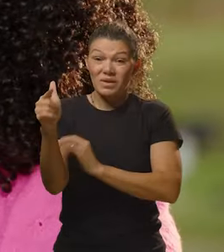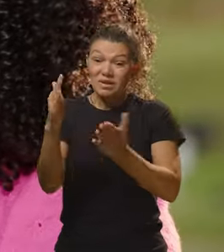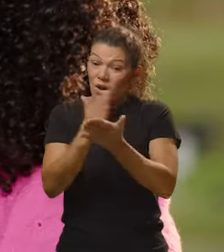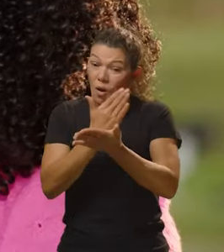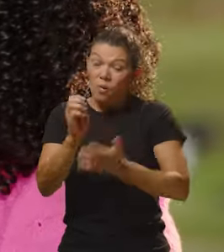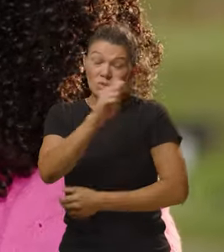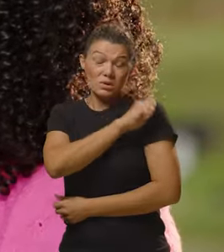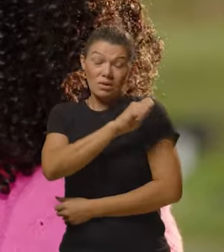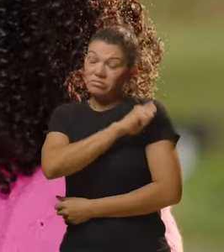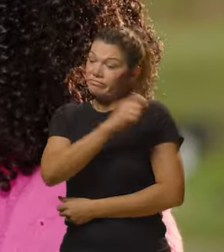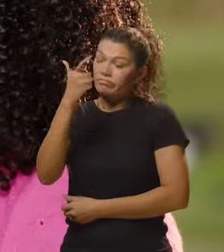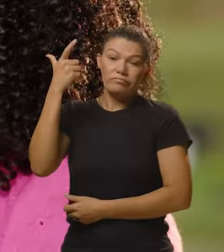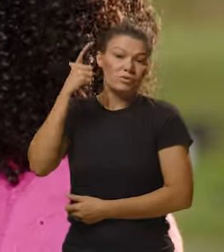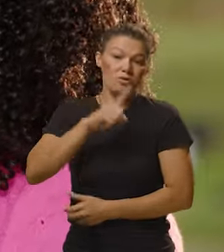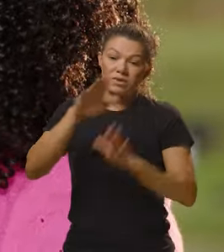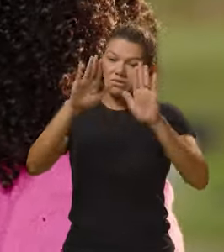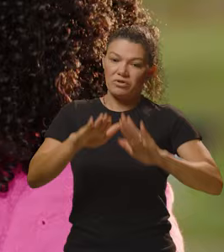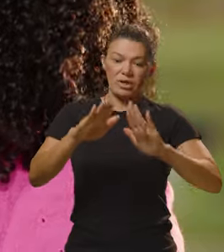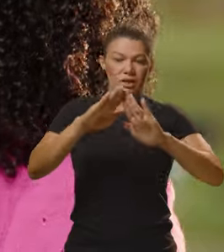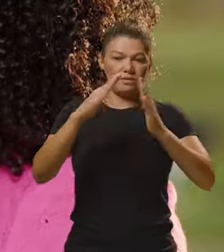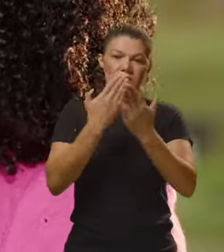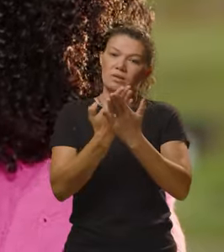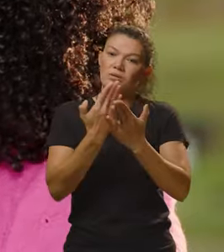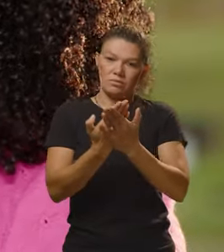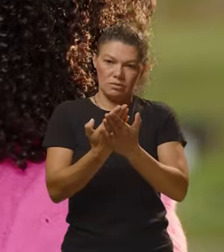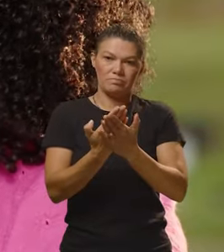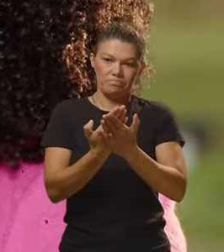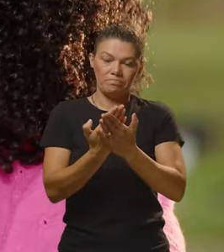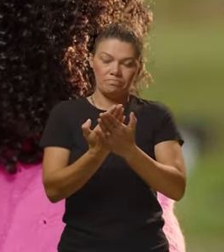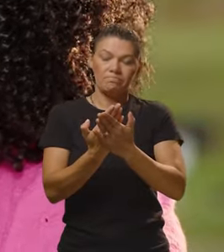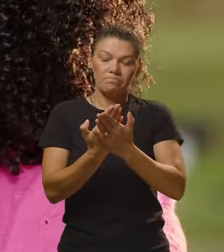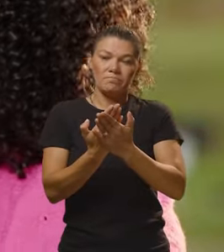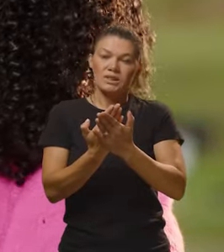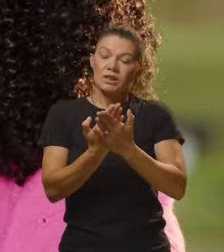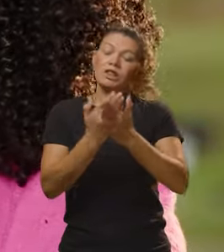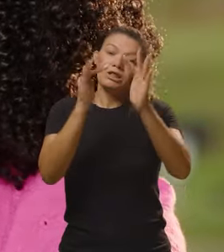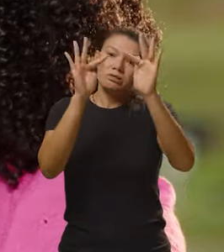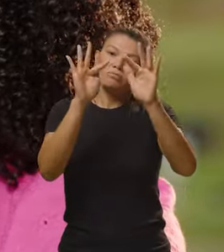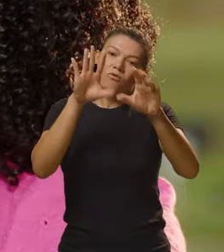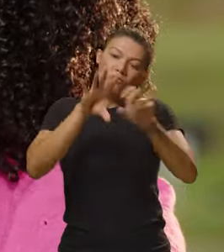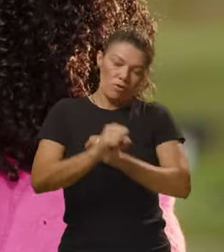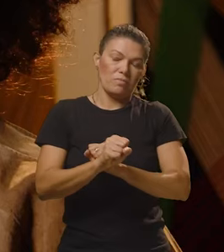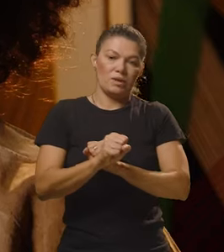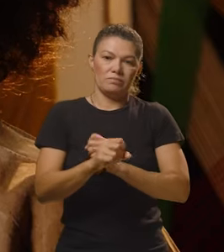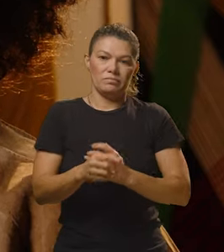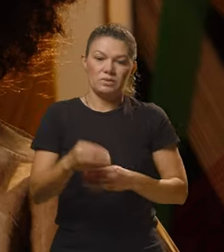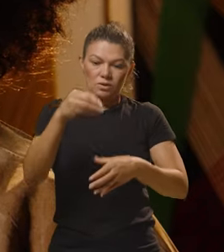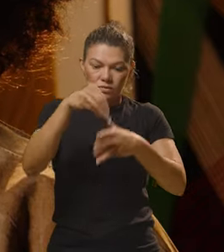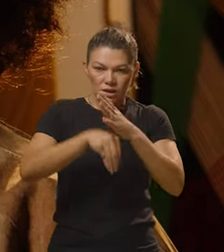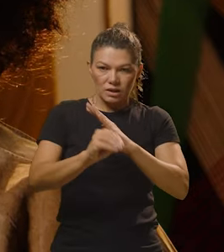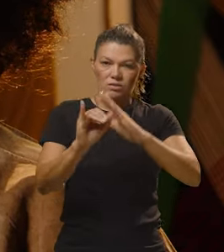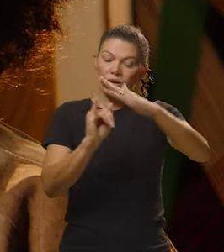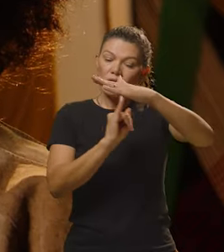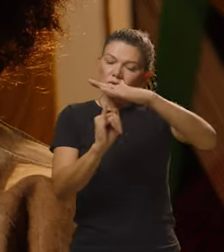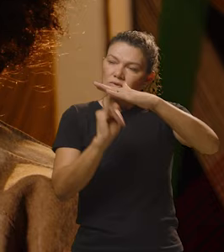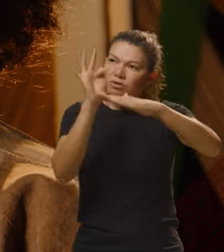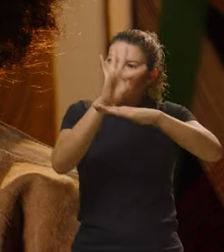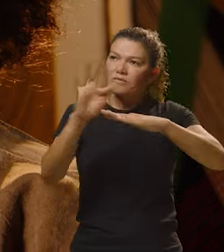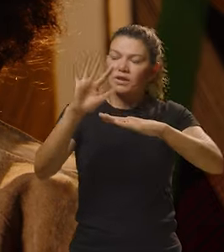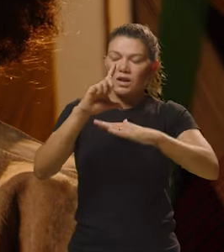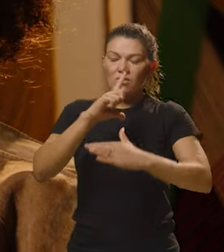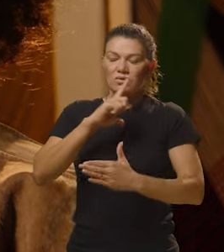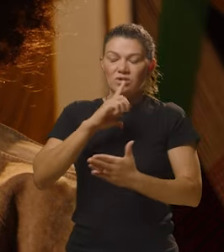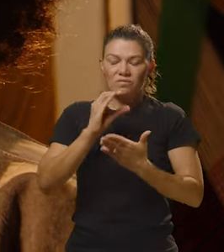dos estudantes não conseguiriam se manter na instituição e concluir o ensino. Dentro do Instituto Federal, eu